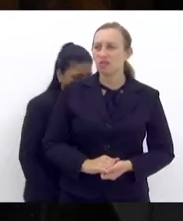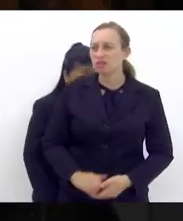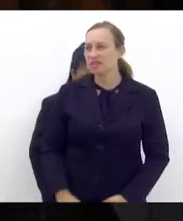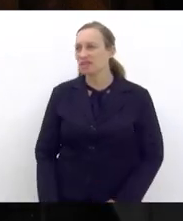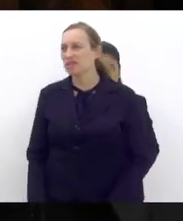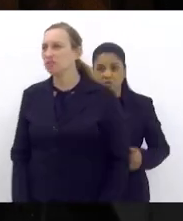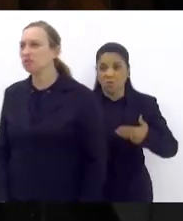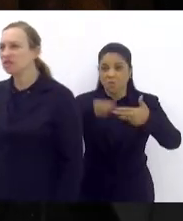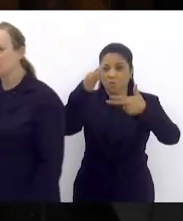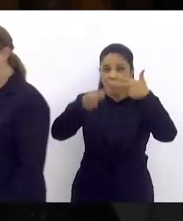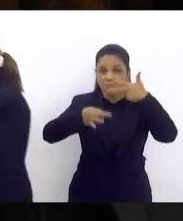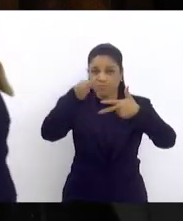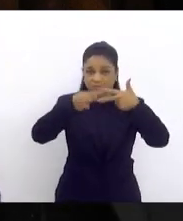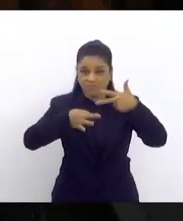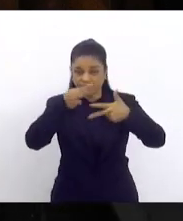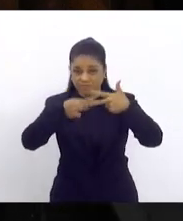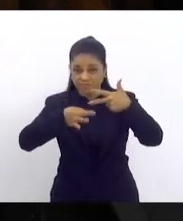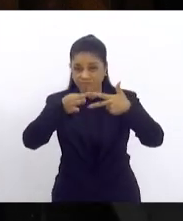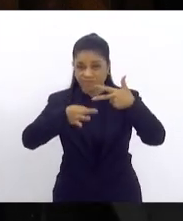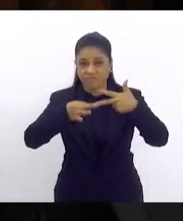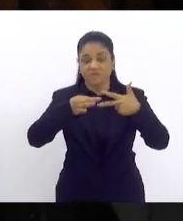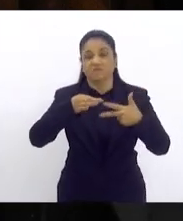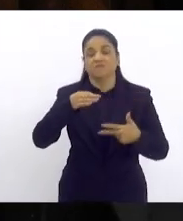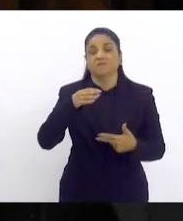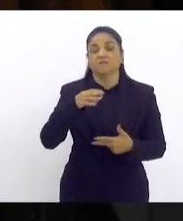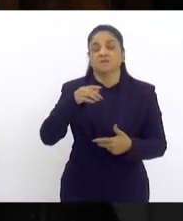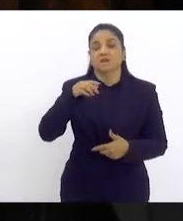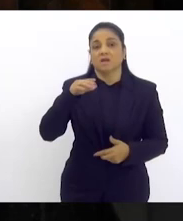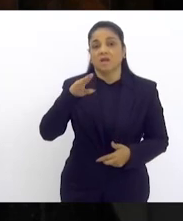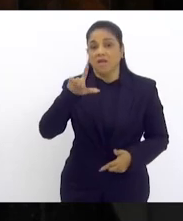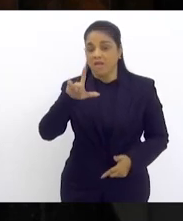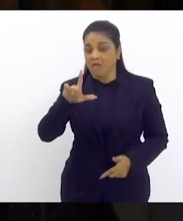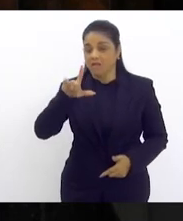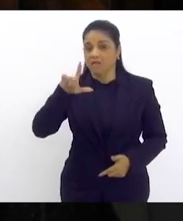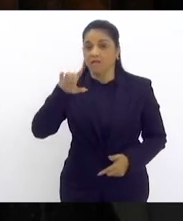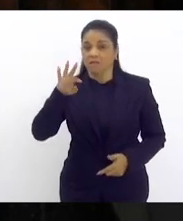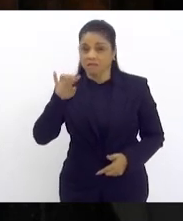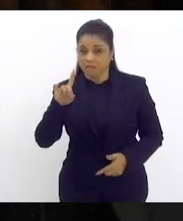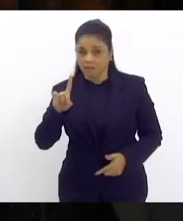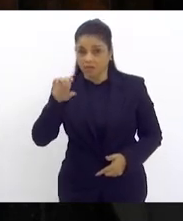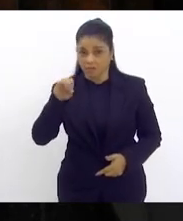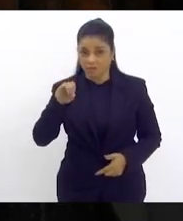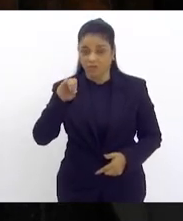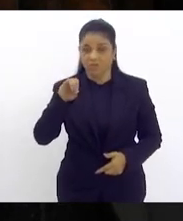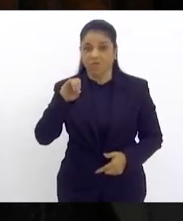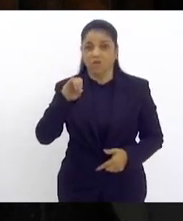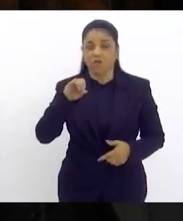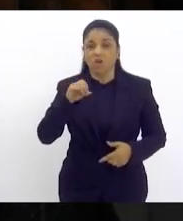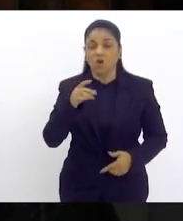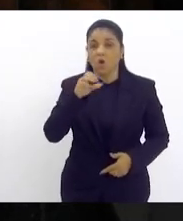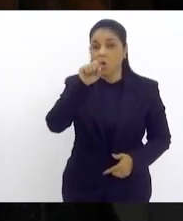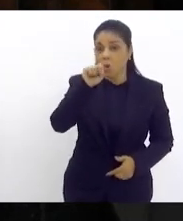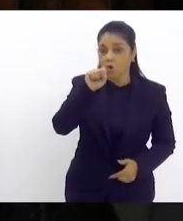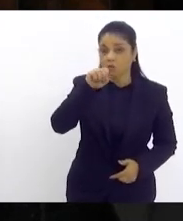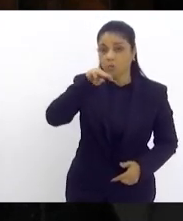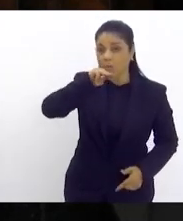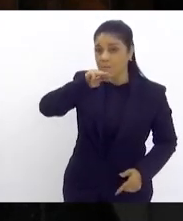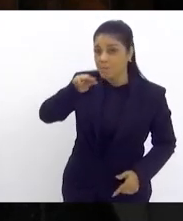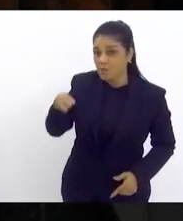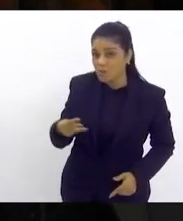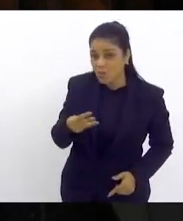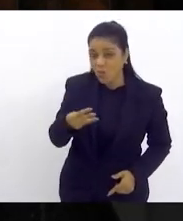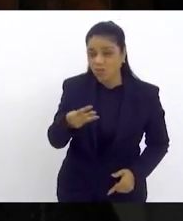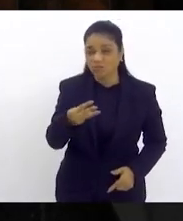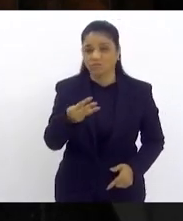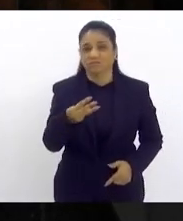executivo segundo a LDO montam a 8 bilhões de UFIR. Como a UFIR está